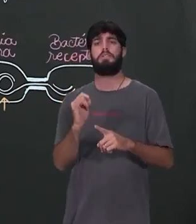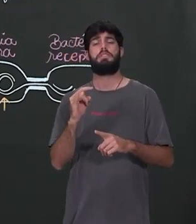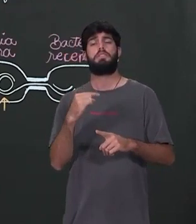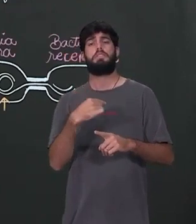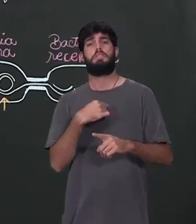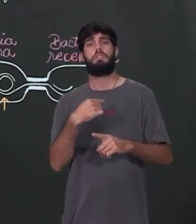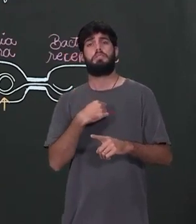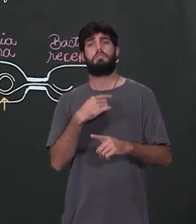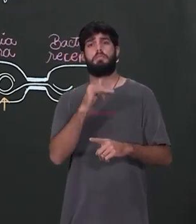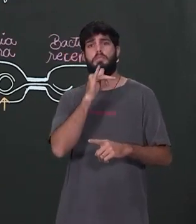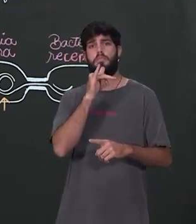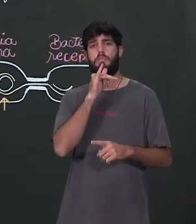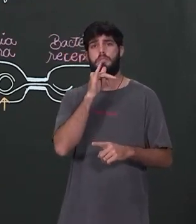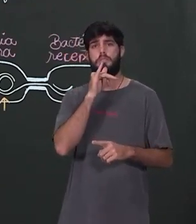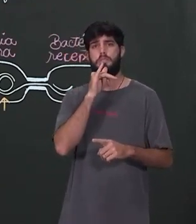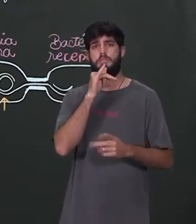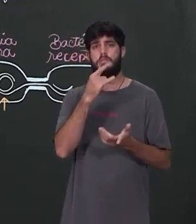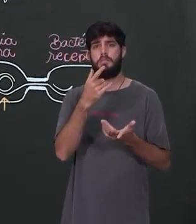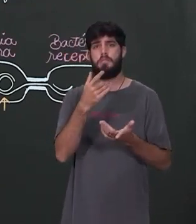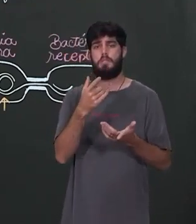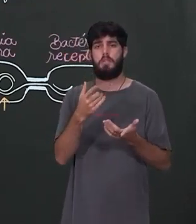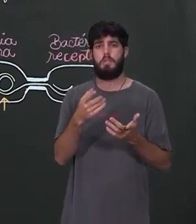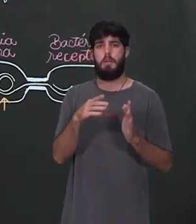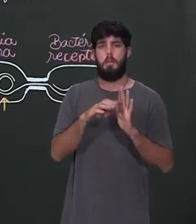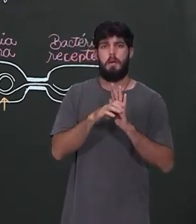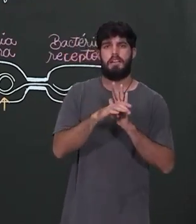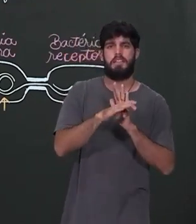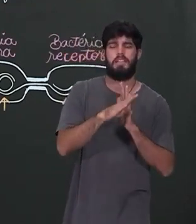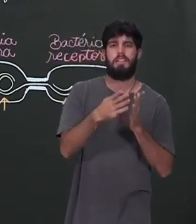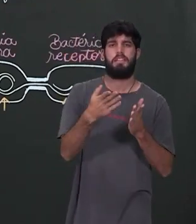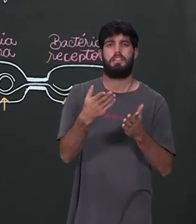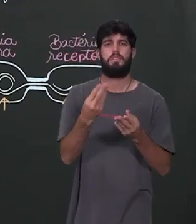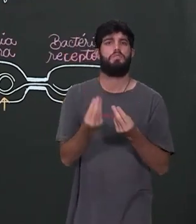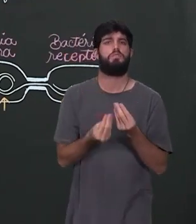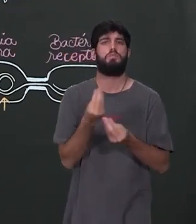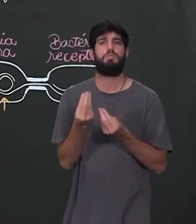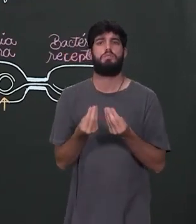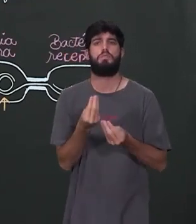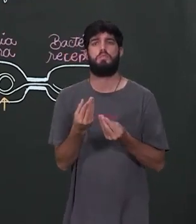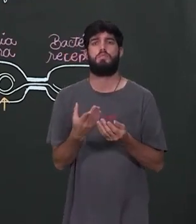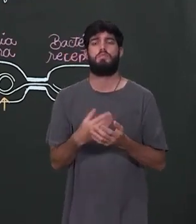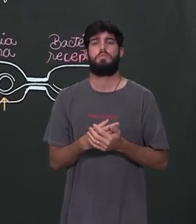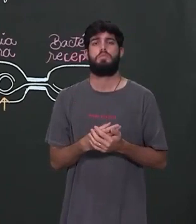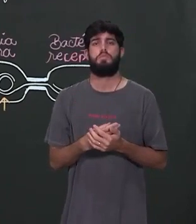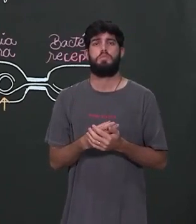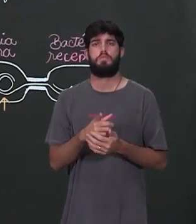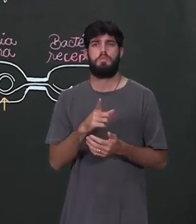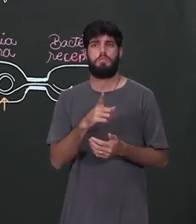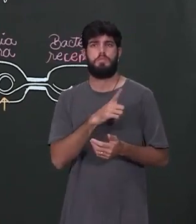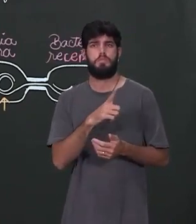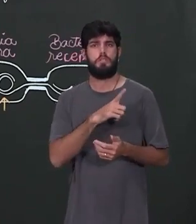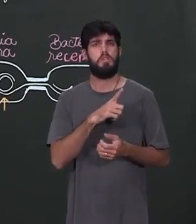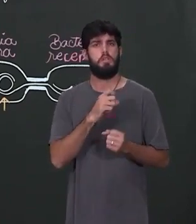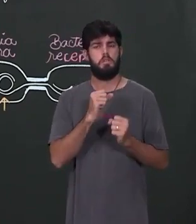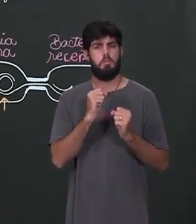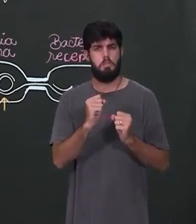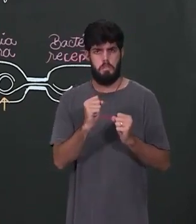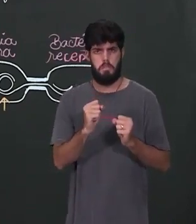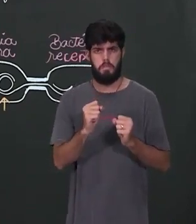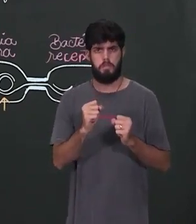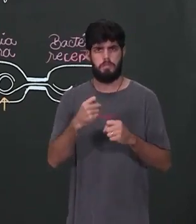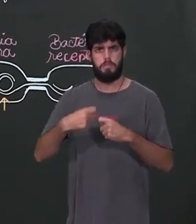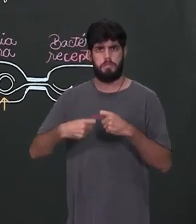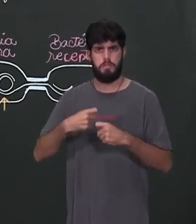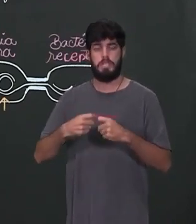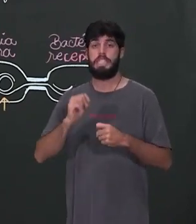pegar, por exemplo, uma bactéria? Bactéria? Não tem bactéria macha, não tem bactéria fêmea. Pode ser que tenha uma reprodução sexuada? Pode ser.